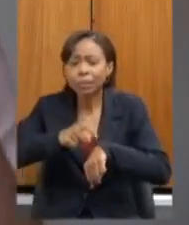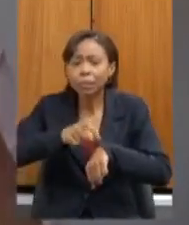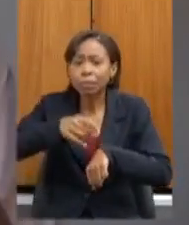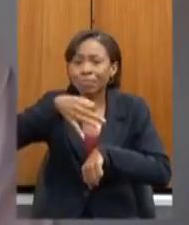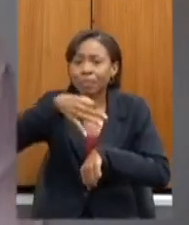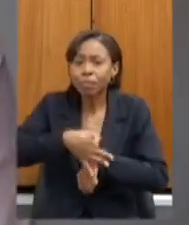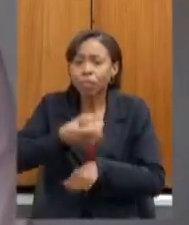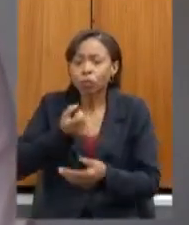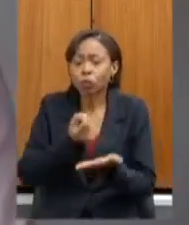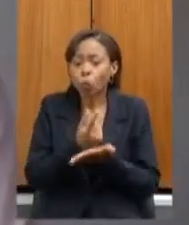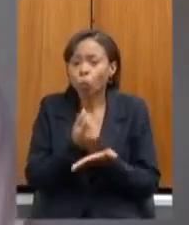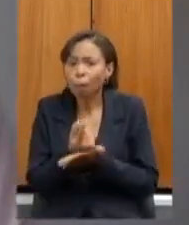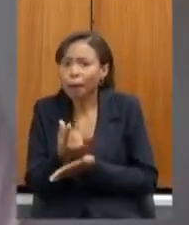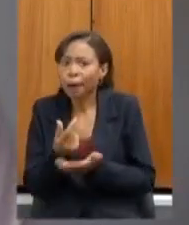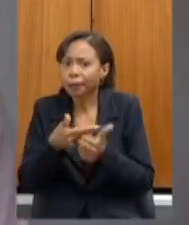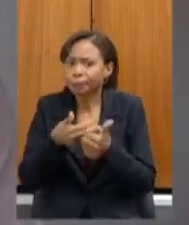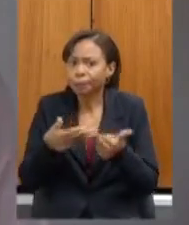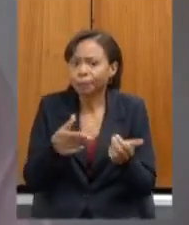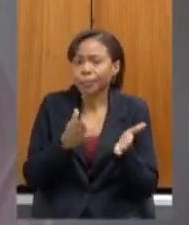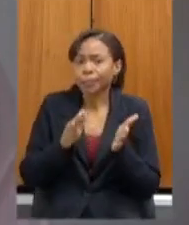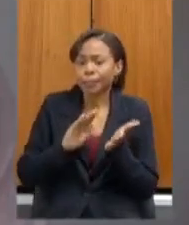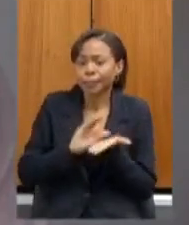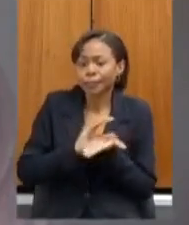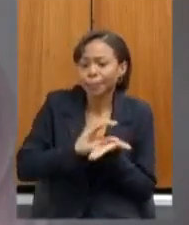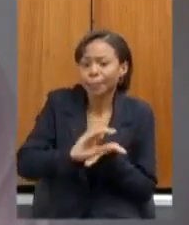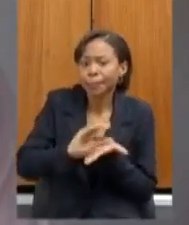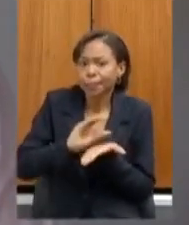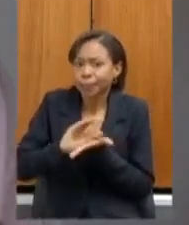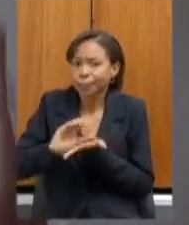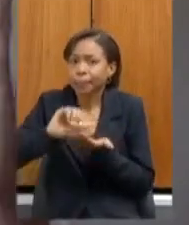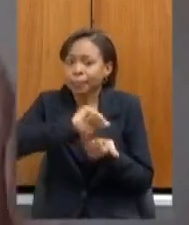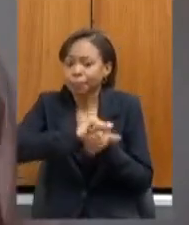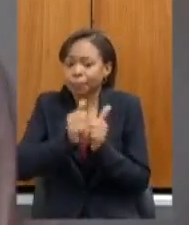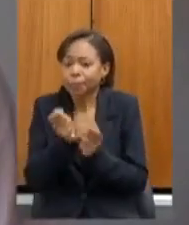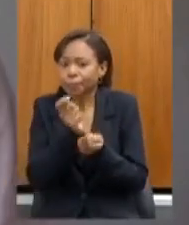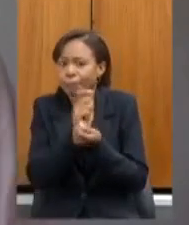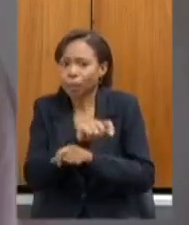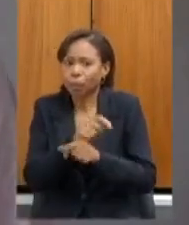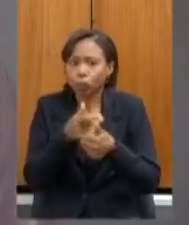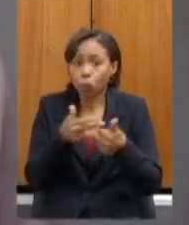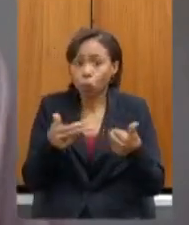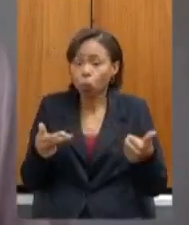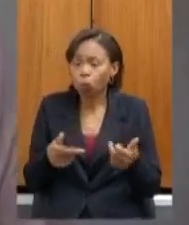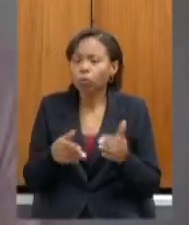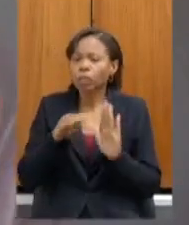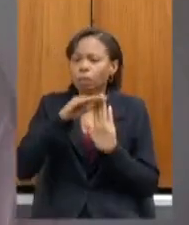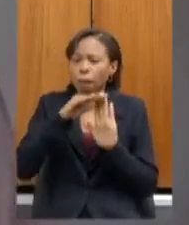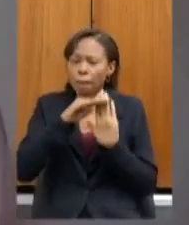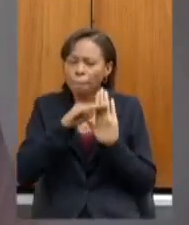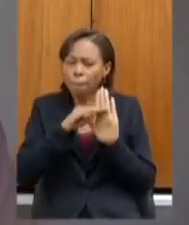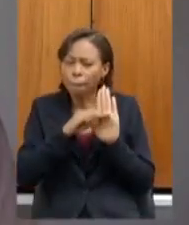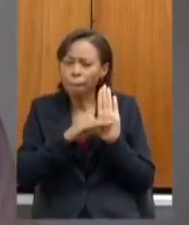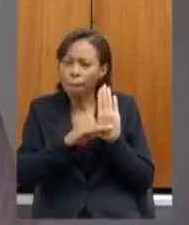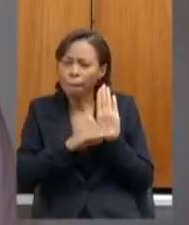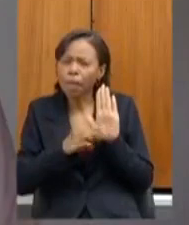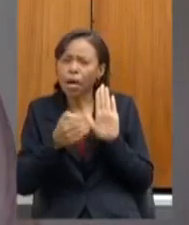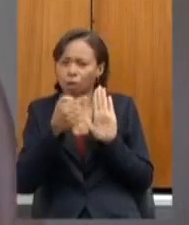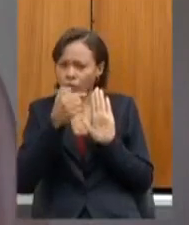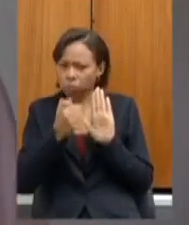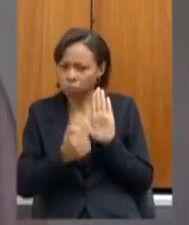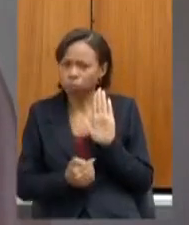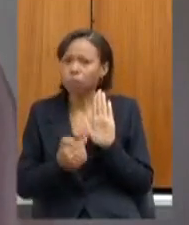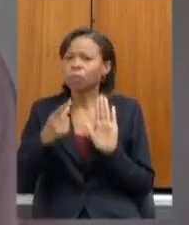investimento em que cada cuidado vai ser feito em que cada adaptação vai ser feita está tratado na minúcia a gente tem bastante tranquilidade